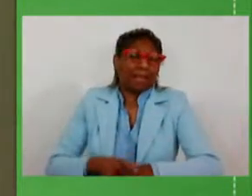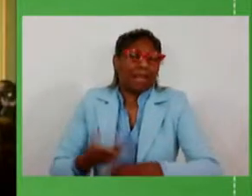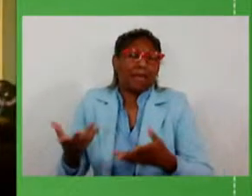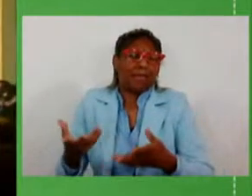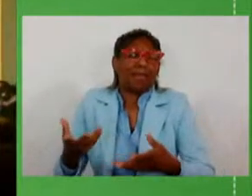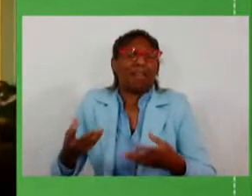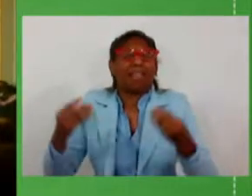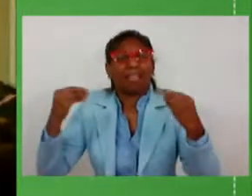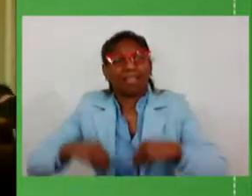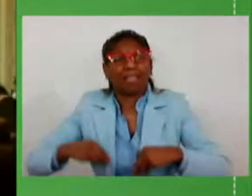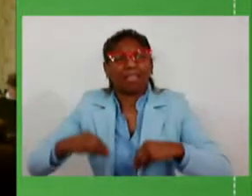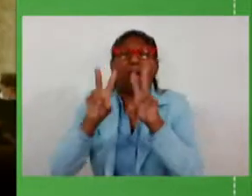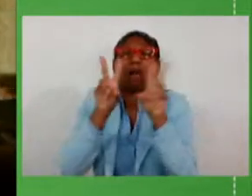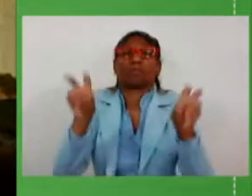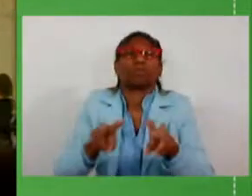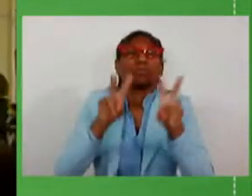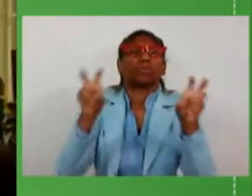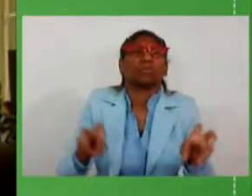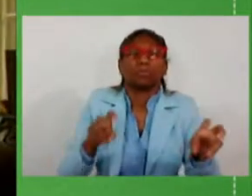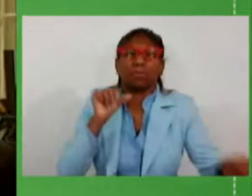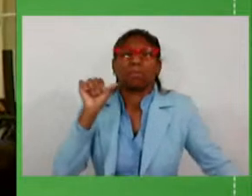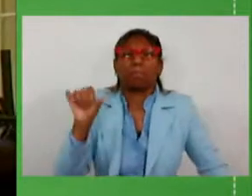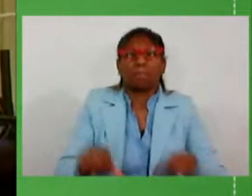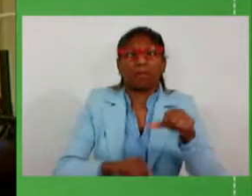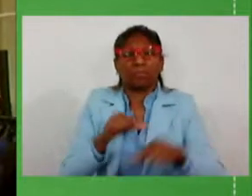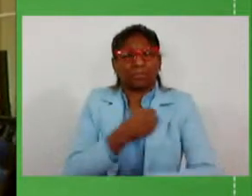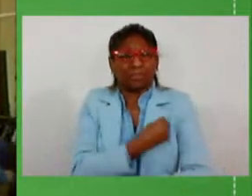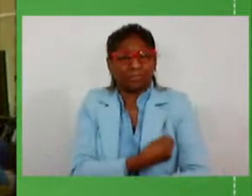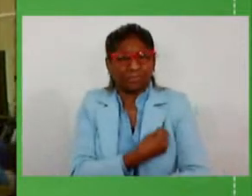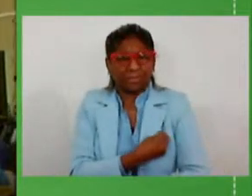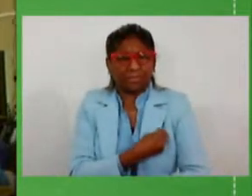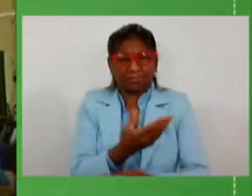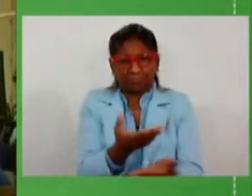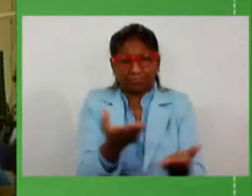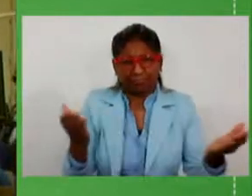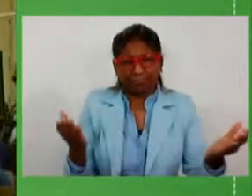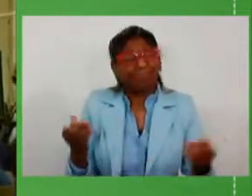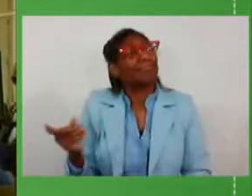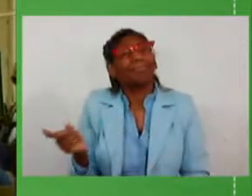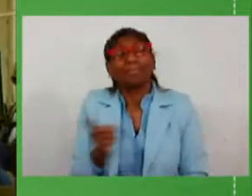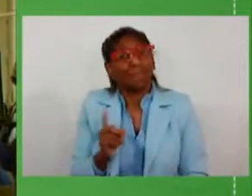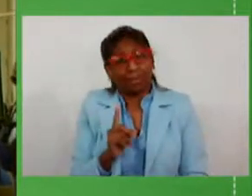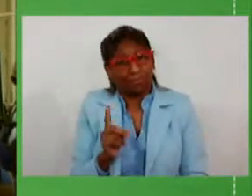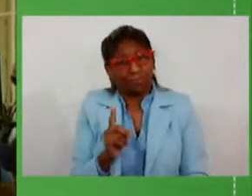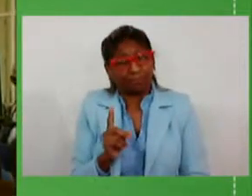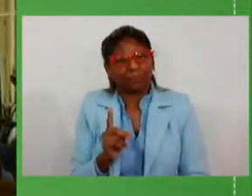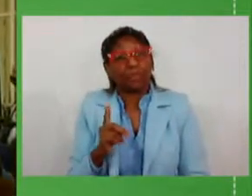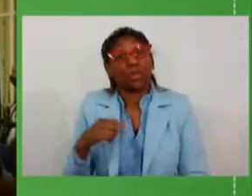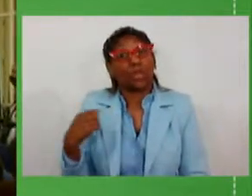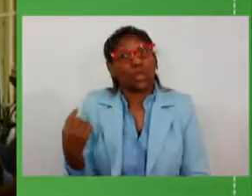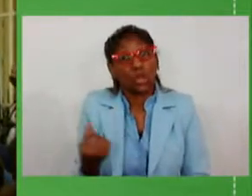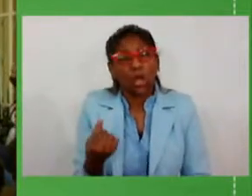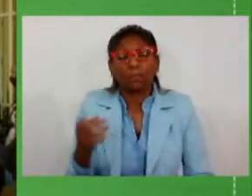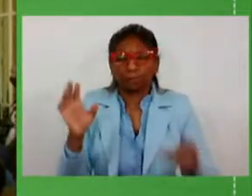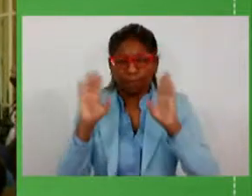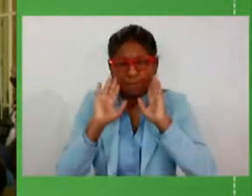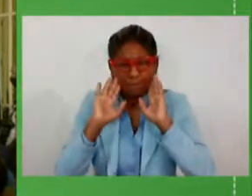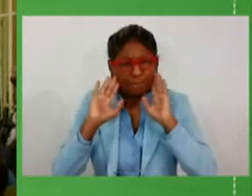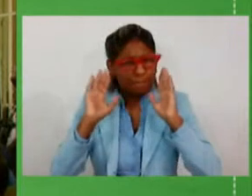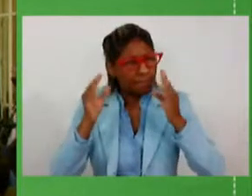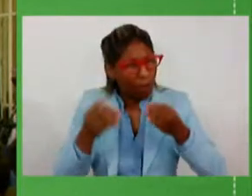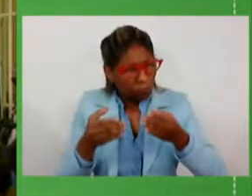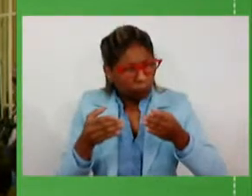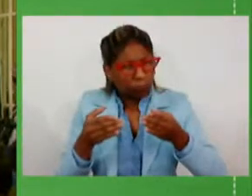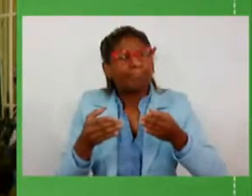pouco úteis para a mudança da vida das pessoas. Nós não nos dispersamos no nosso